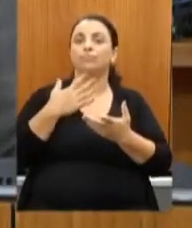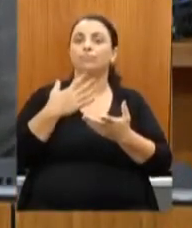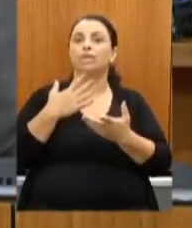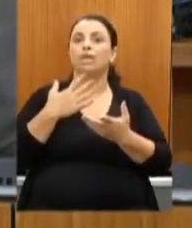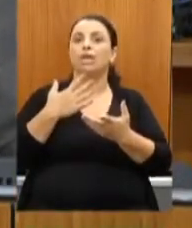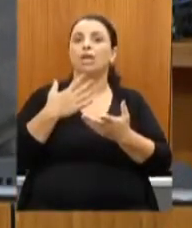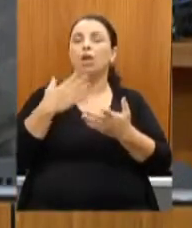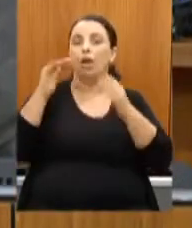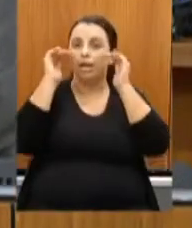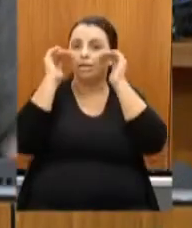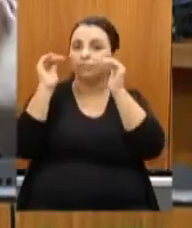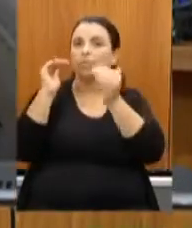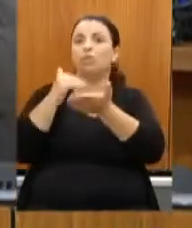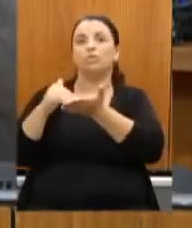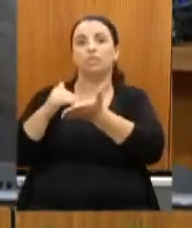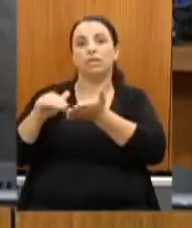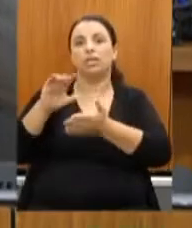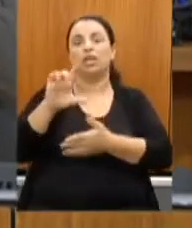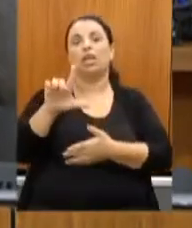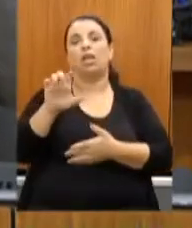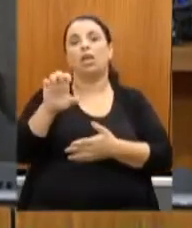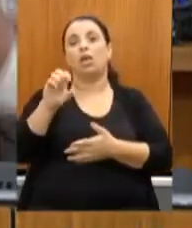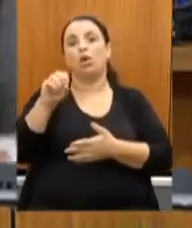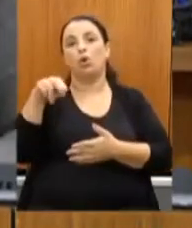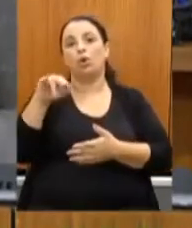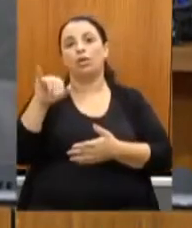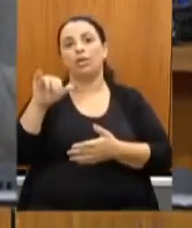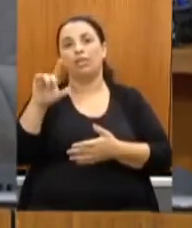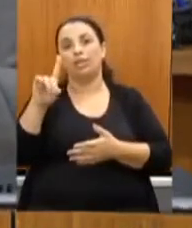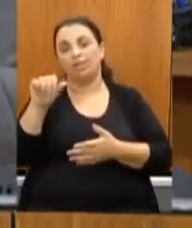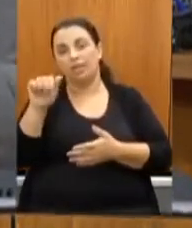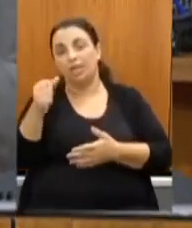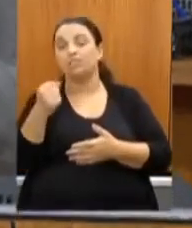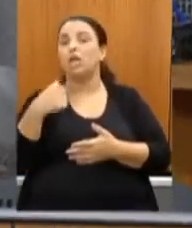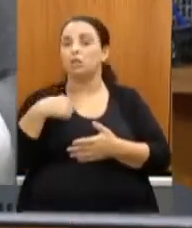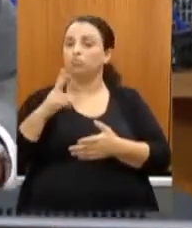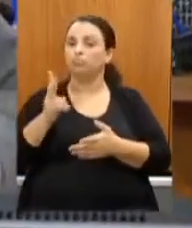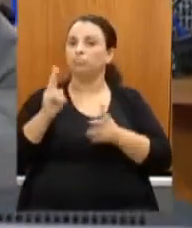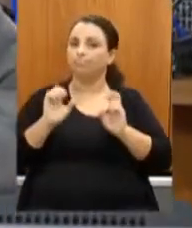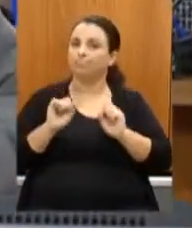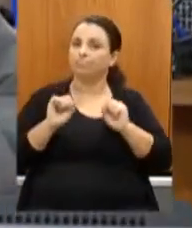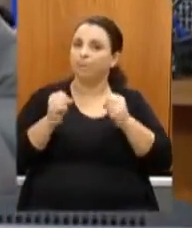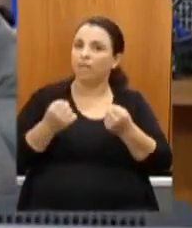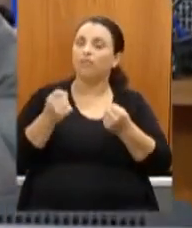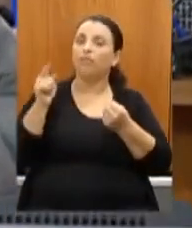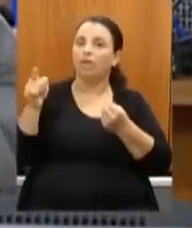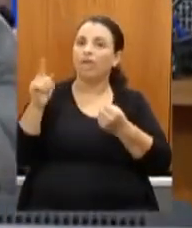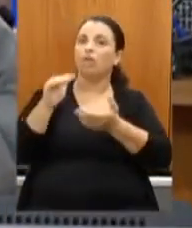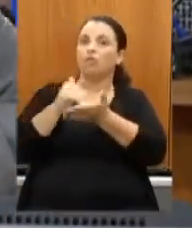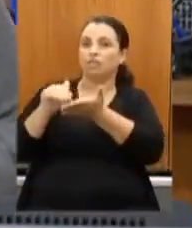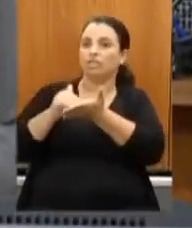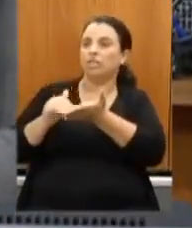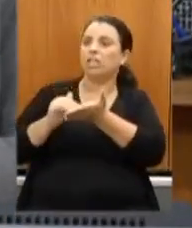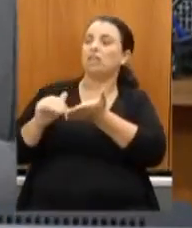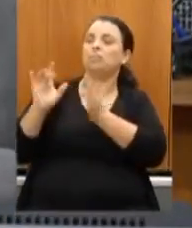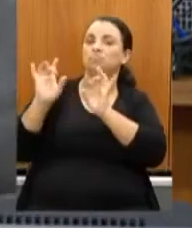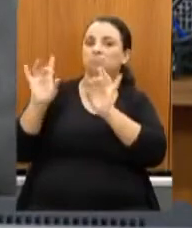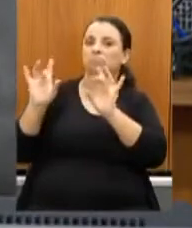secretário Leônidas, que eu sempre faço questão de afirmar que é o meu secretário favorito.